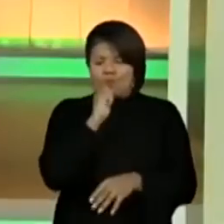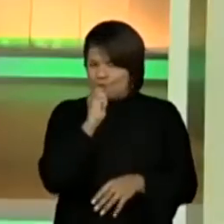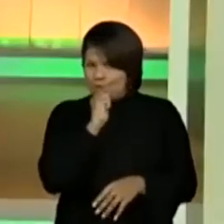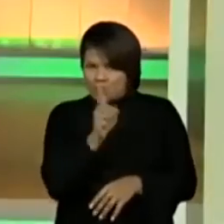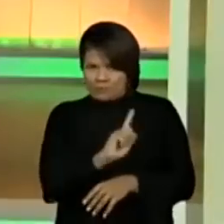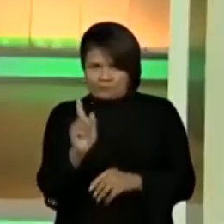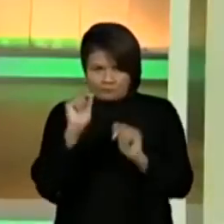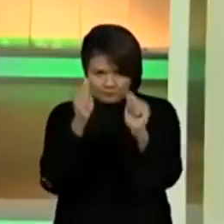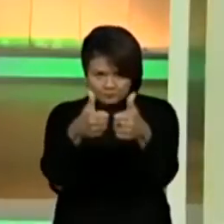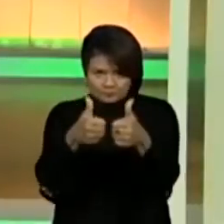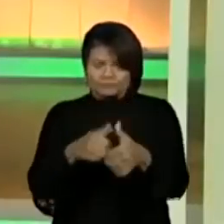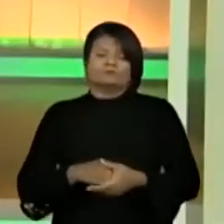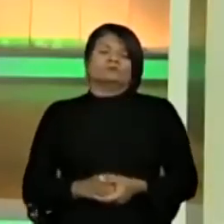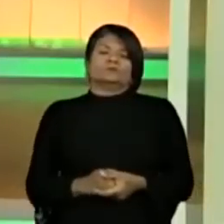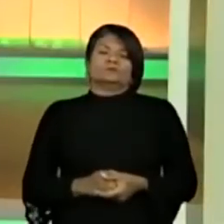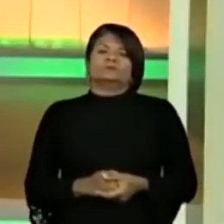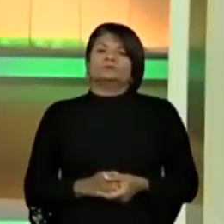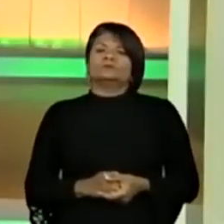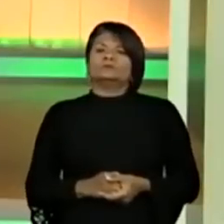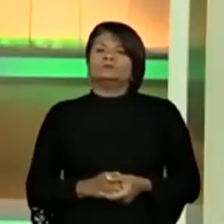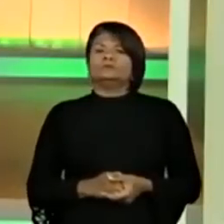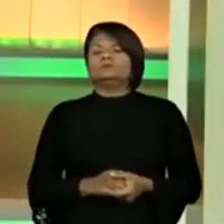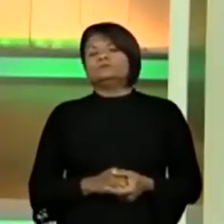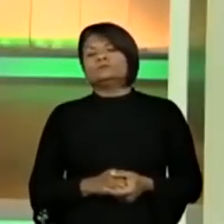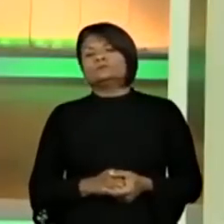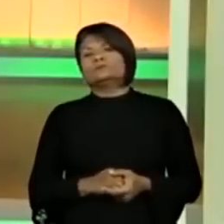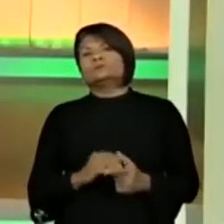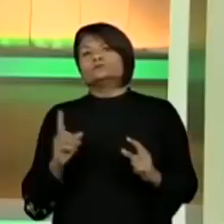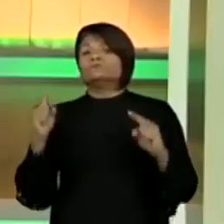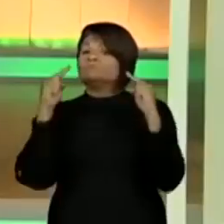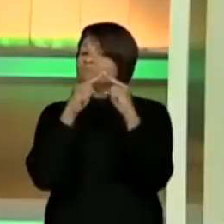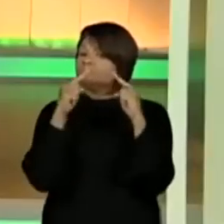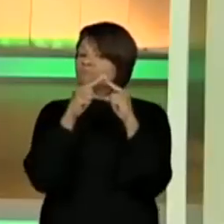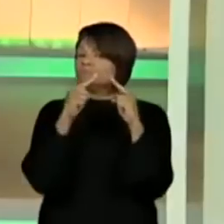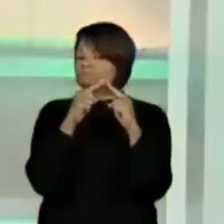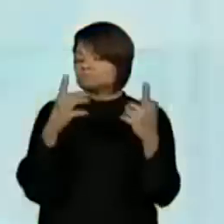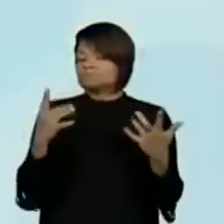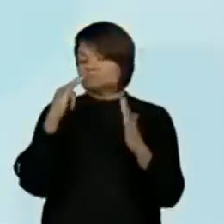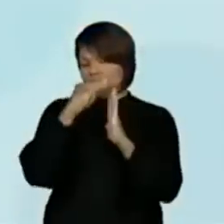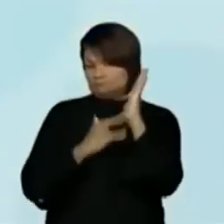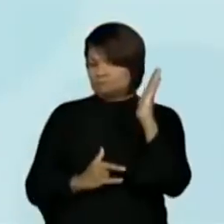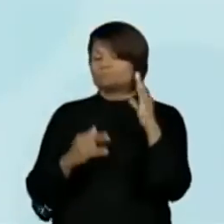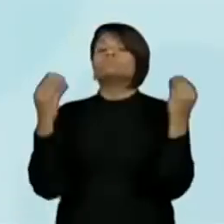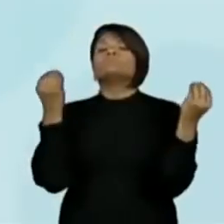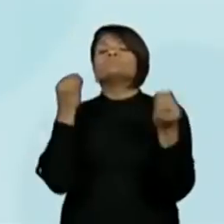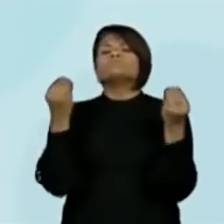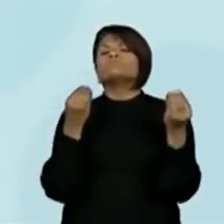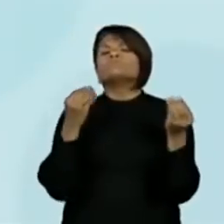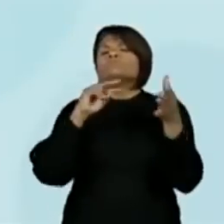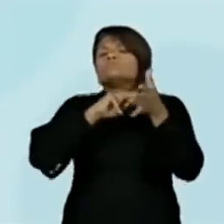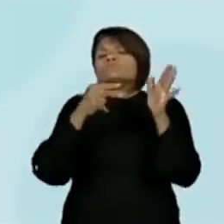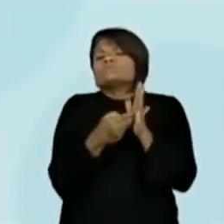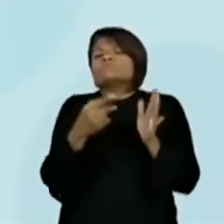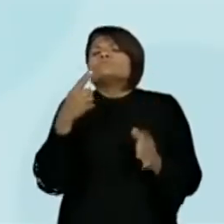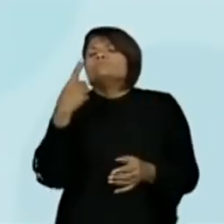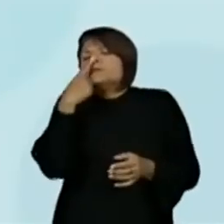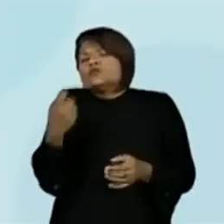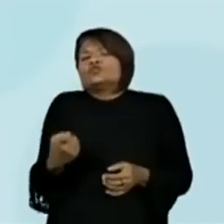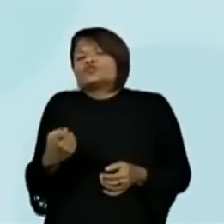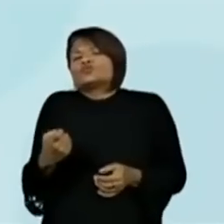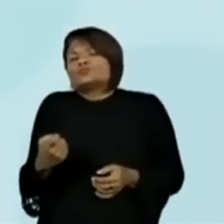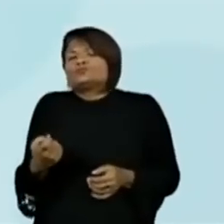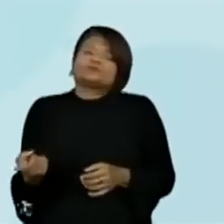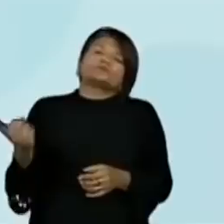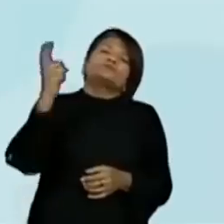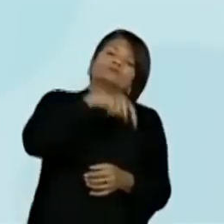Beleza? Beleza? Vamos lá. Bom, de acordo com o texto, como podemos definir lixo? Essa é a pergunta que a gente precisa descobrir.